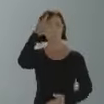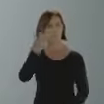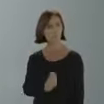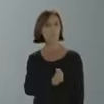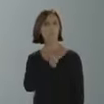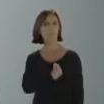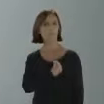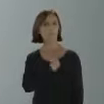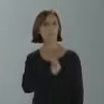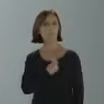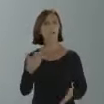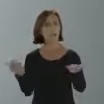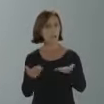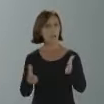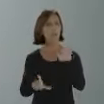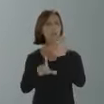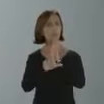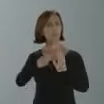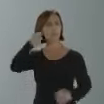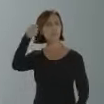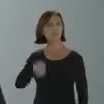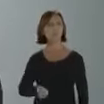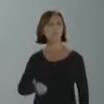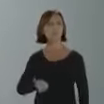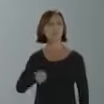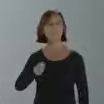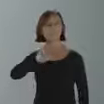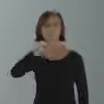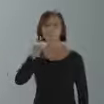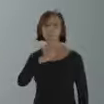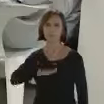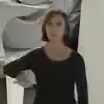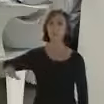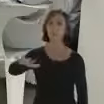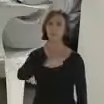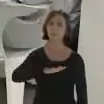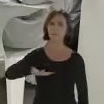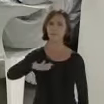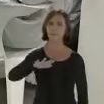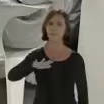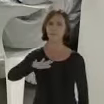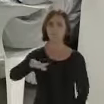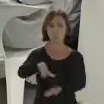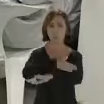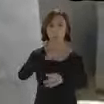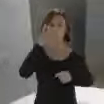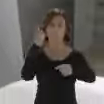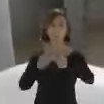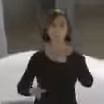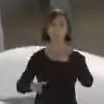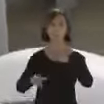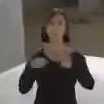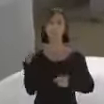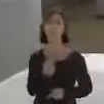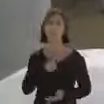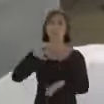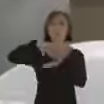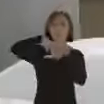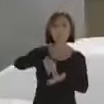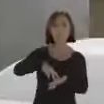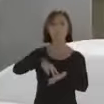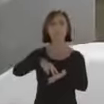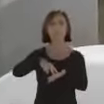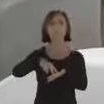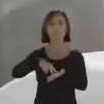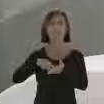Haverá o endurecimento das medidas restritivas, na grande João Pessoa. E nós vamos seguir firmes nesta guerra, que é